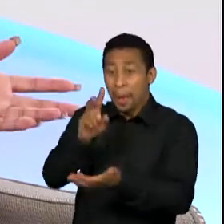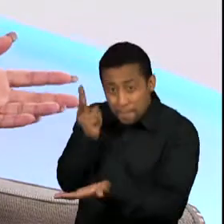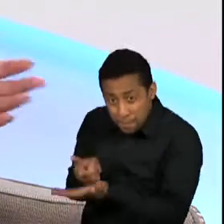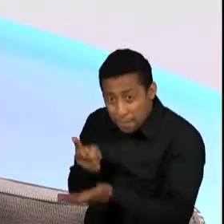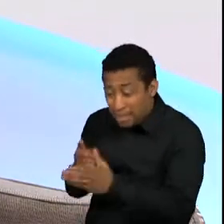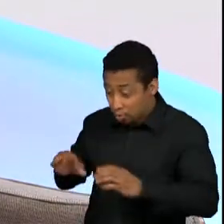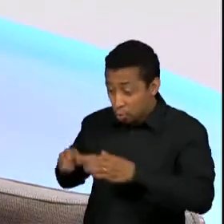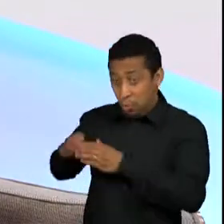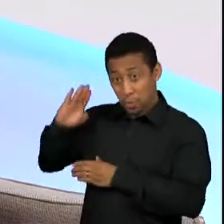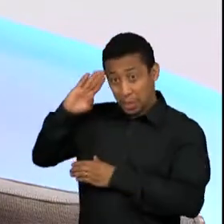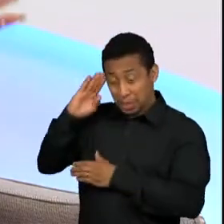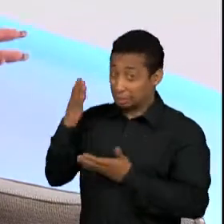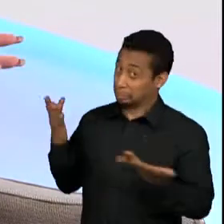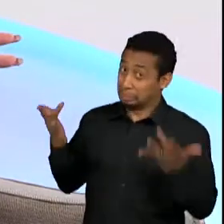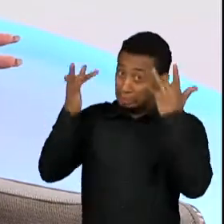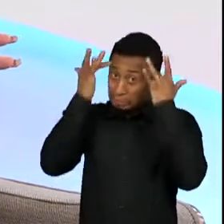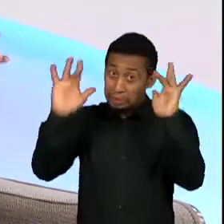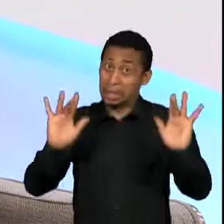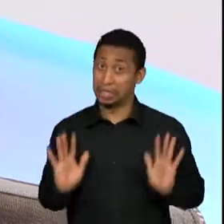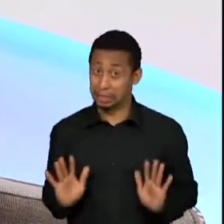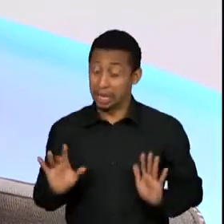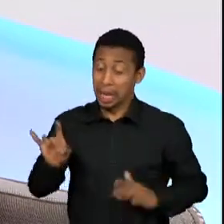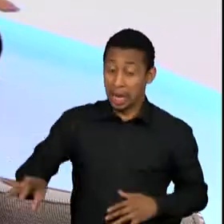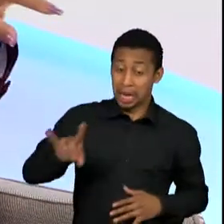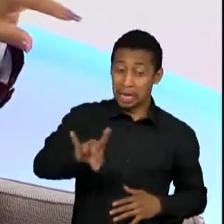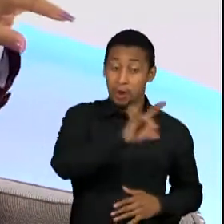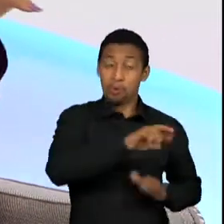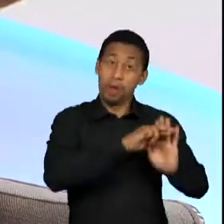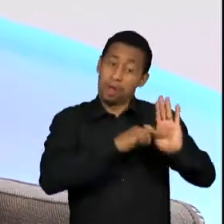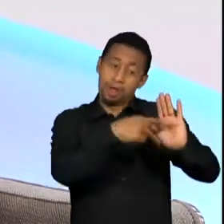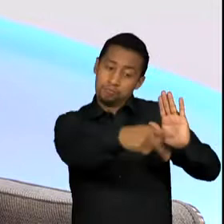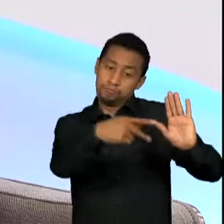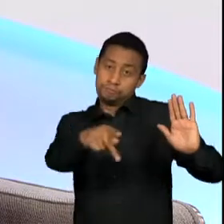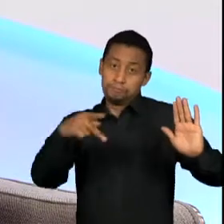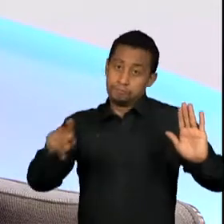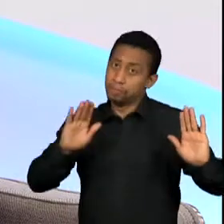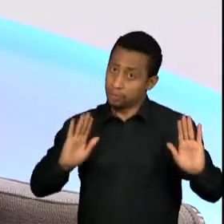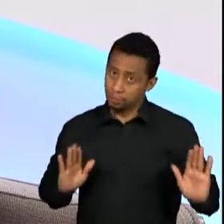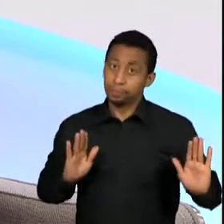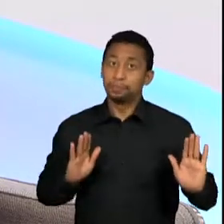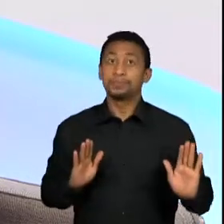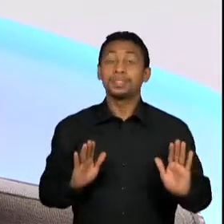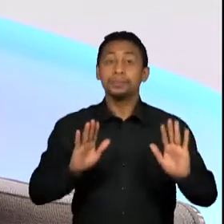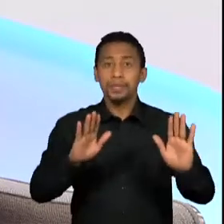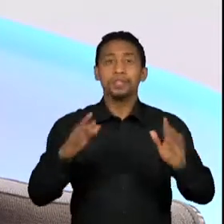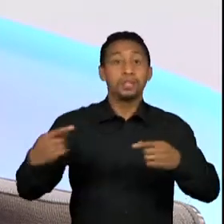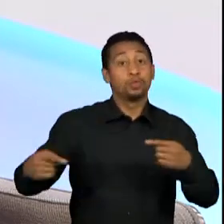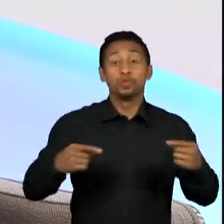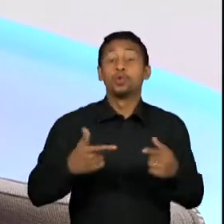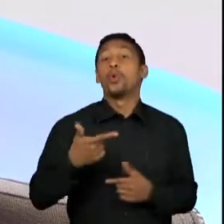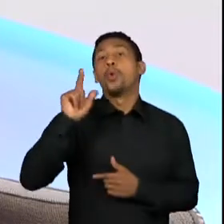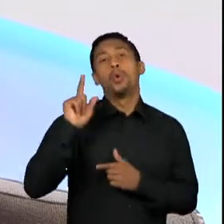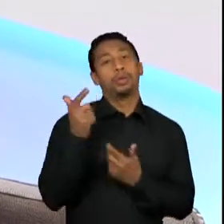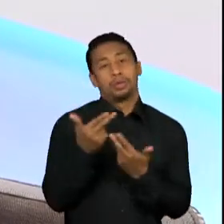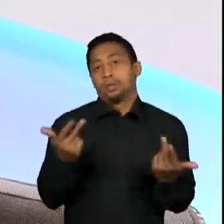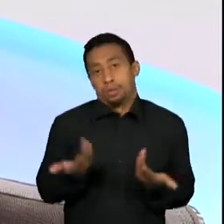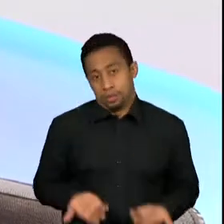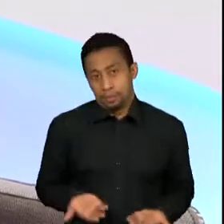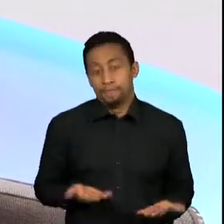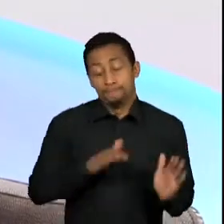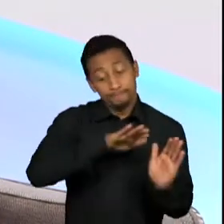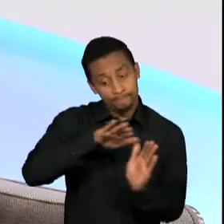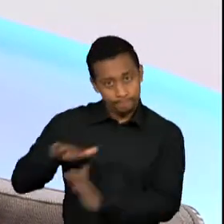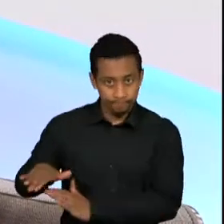adequadas ao Exército, que tem toda também uma conformação constitucional diferida. O que a gente está discutindo aqui é uma outra coisa. Se